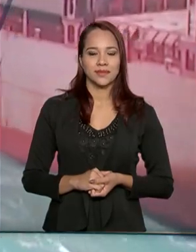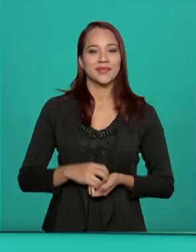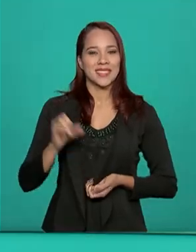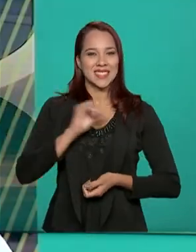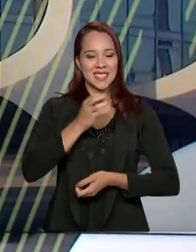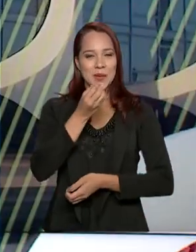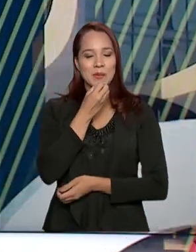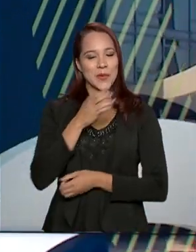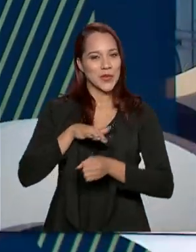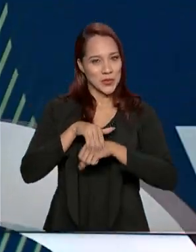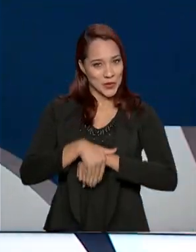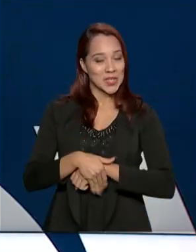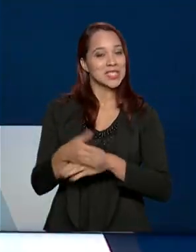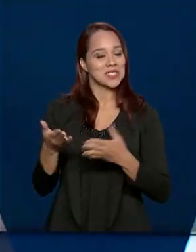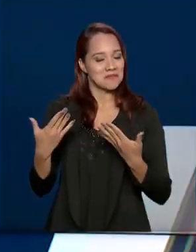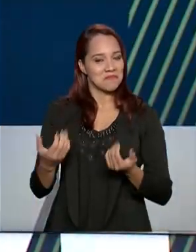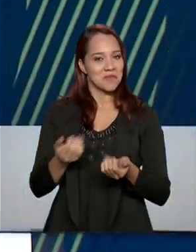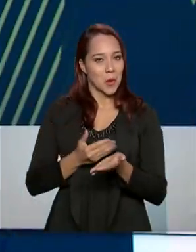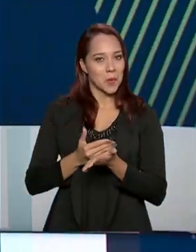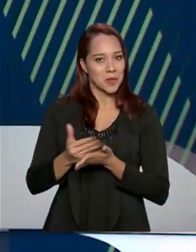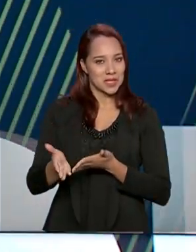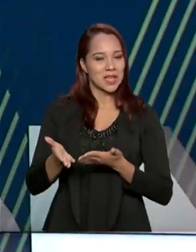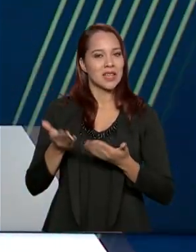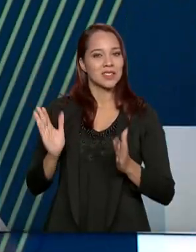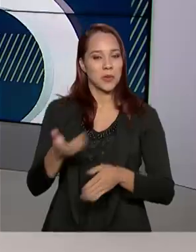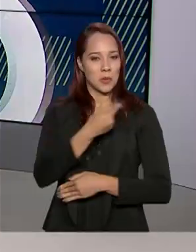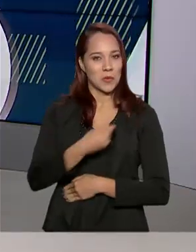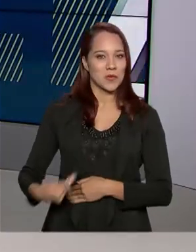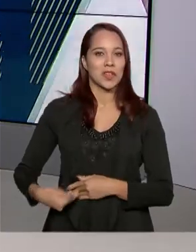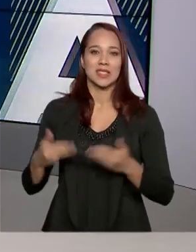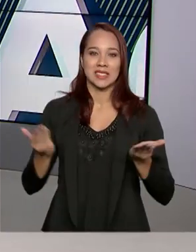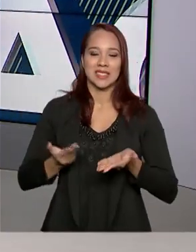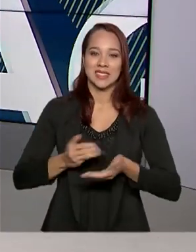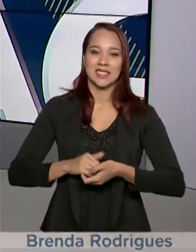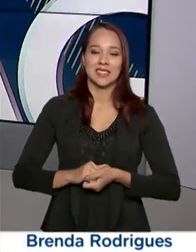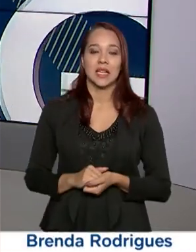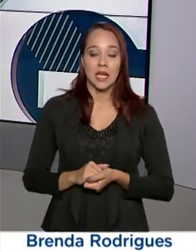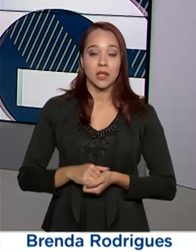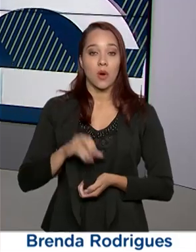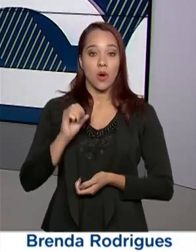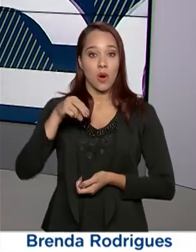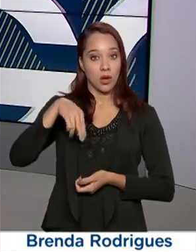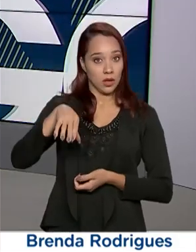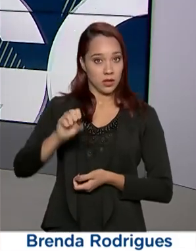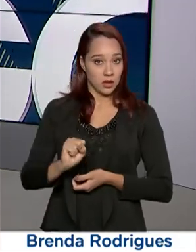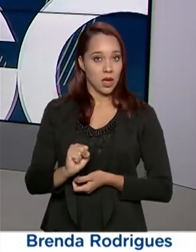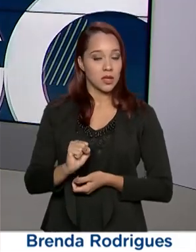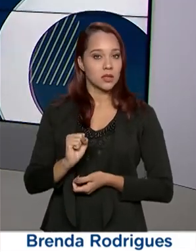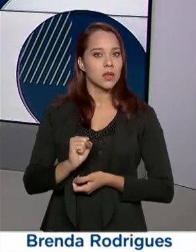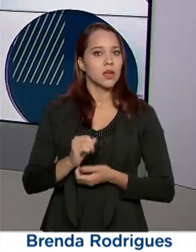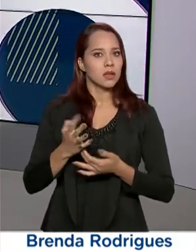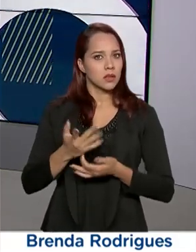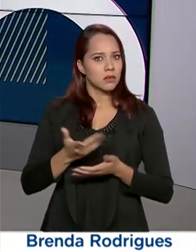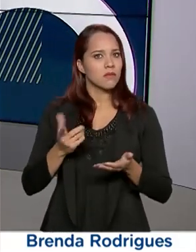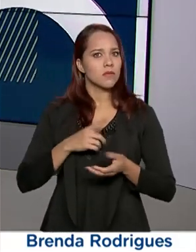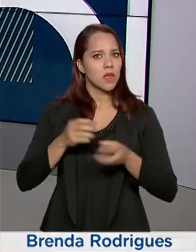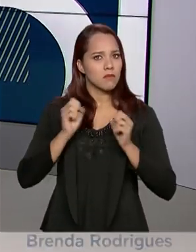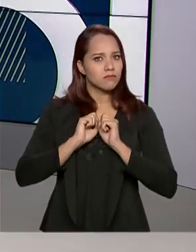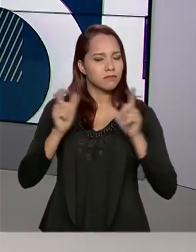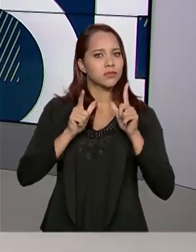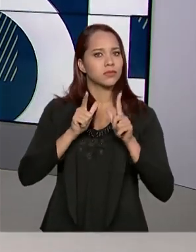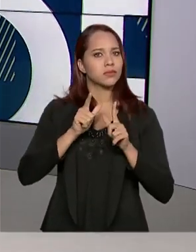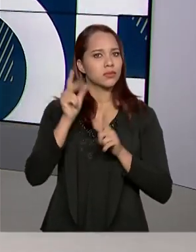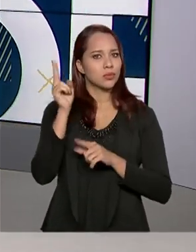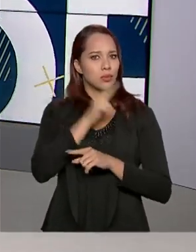Olá, boa noite. Já está no ar mais um Governo Agora. A Organização Mundial da Saúde declarou emergência de saúde